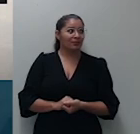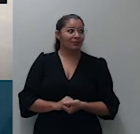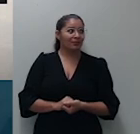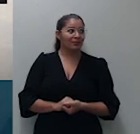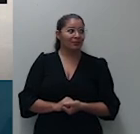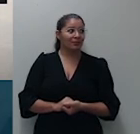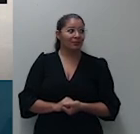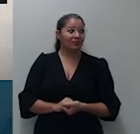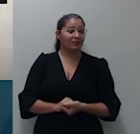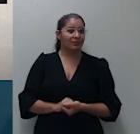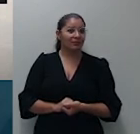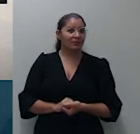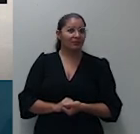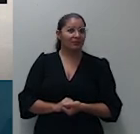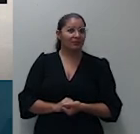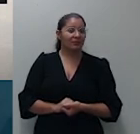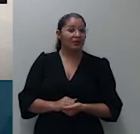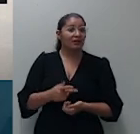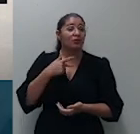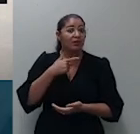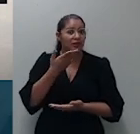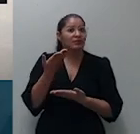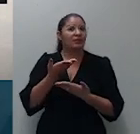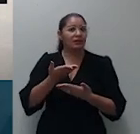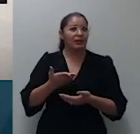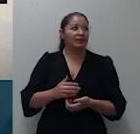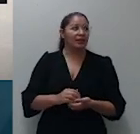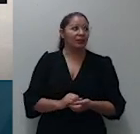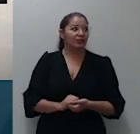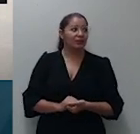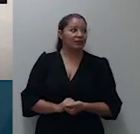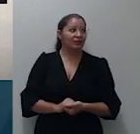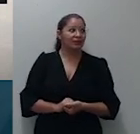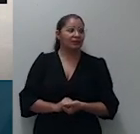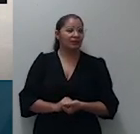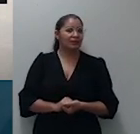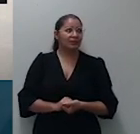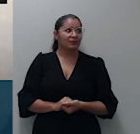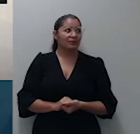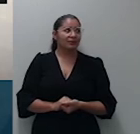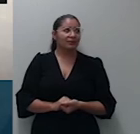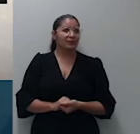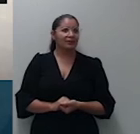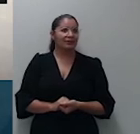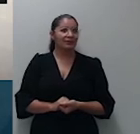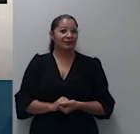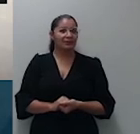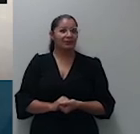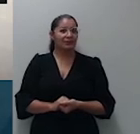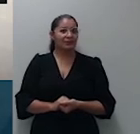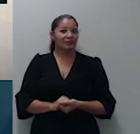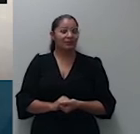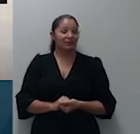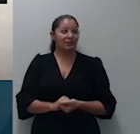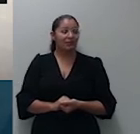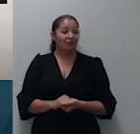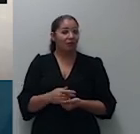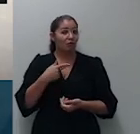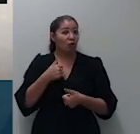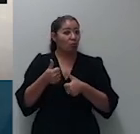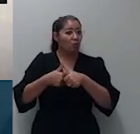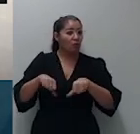apresentarei ou juntarei o voto oportunamente nesse sentido como fiz naquele precedente